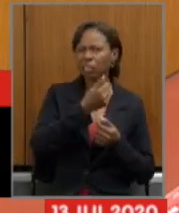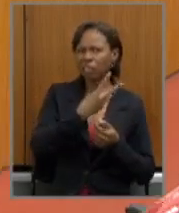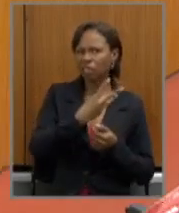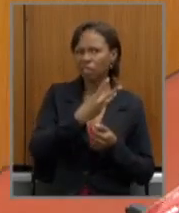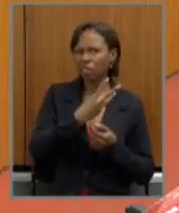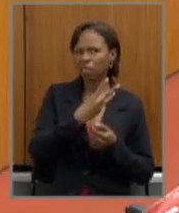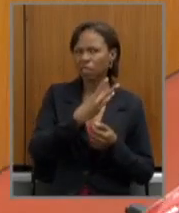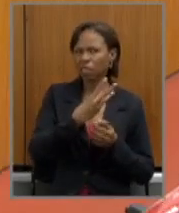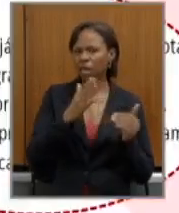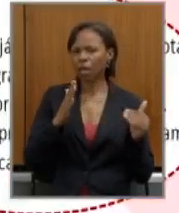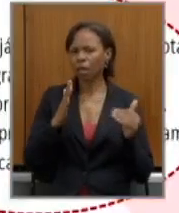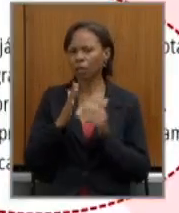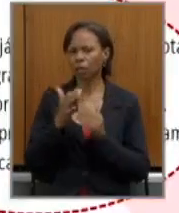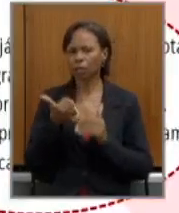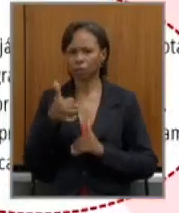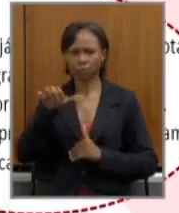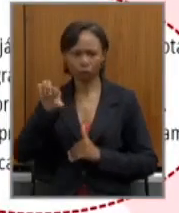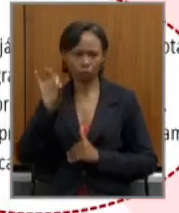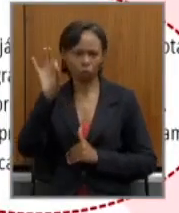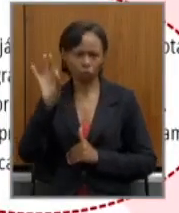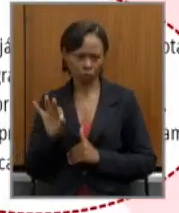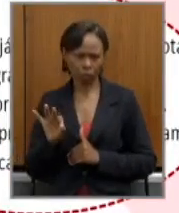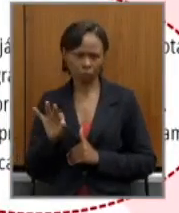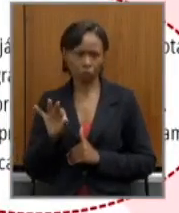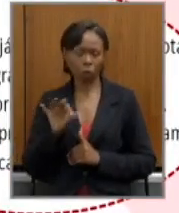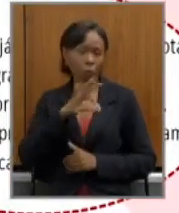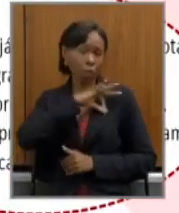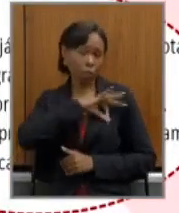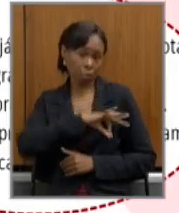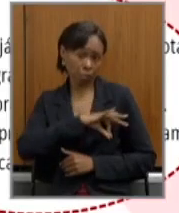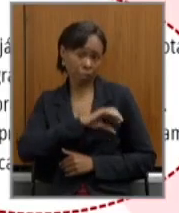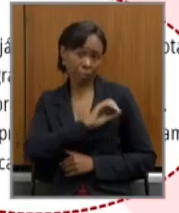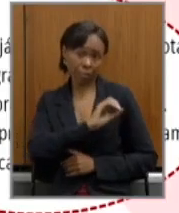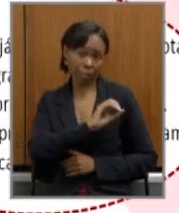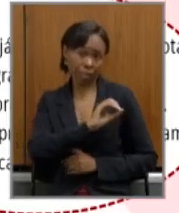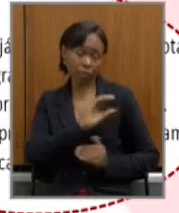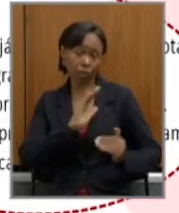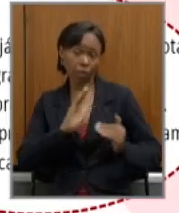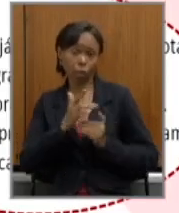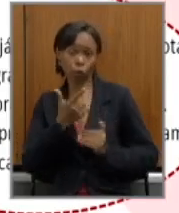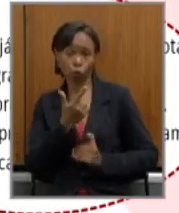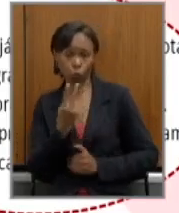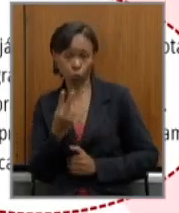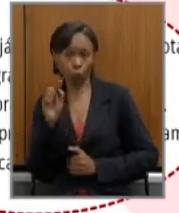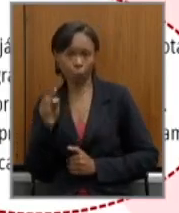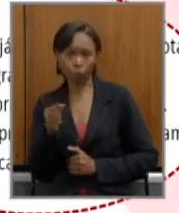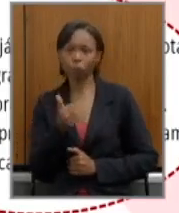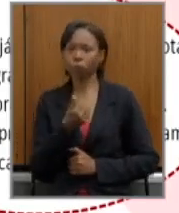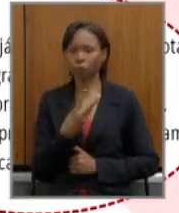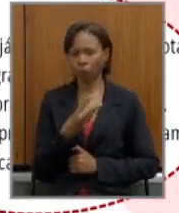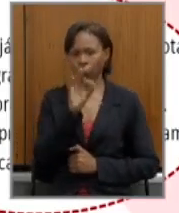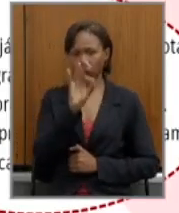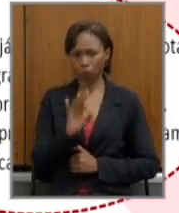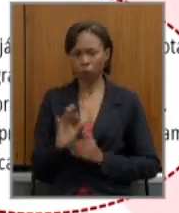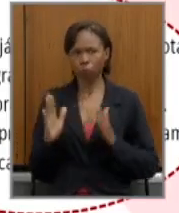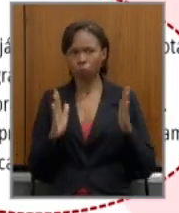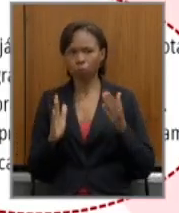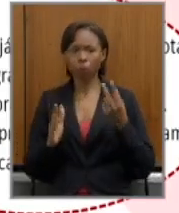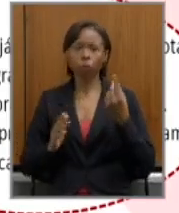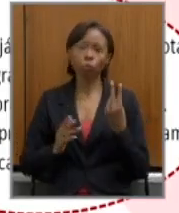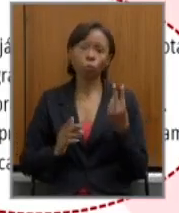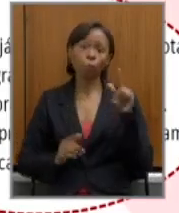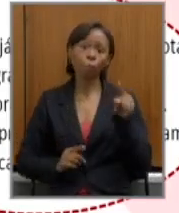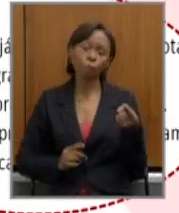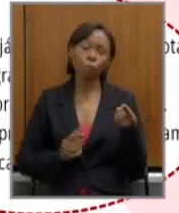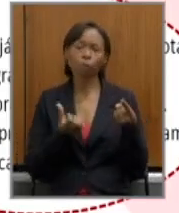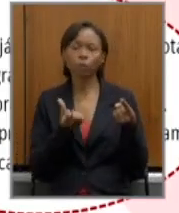% para quem ganha de 0 a 2 mil 13% entre 2 mil e 6